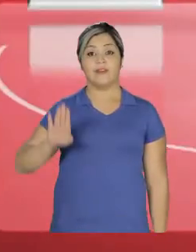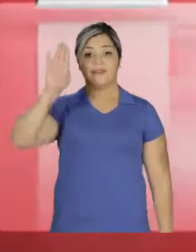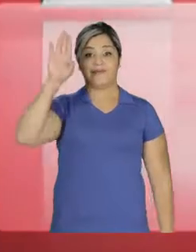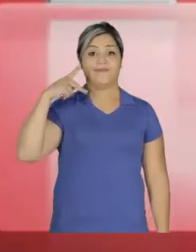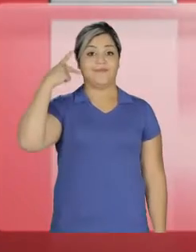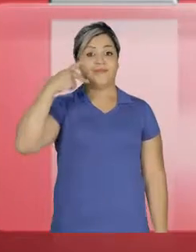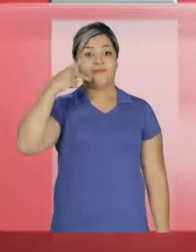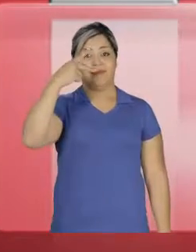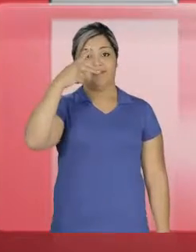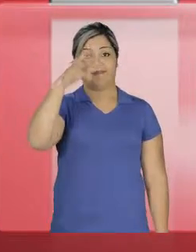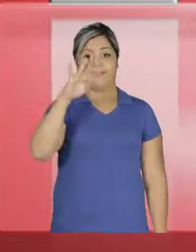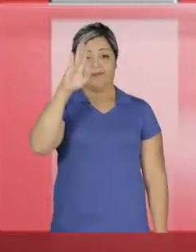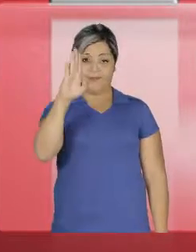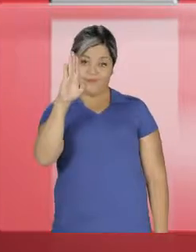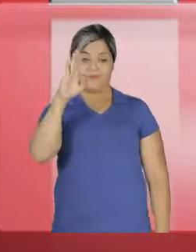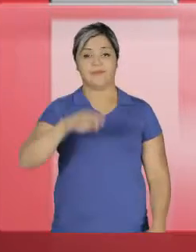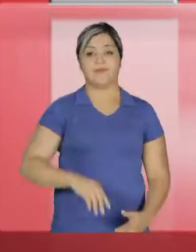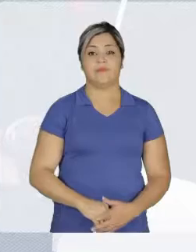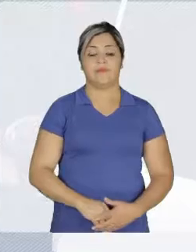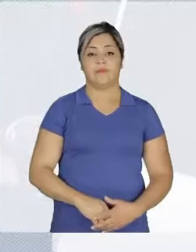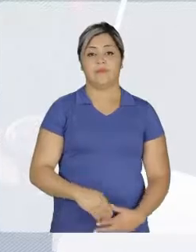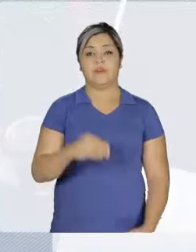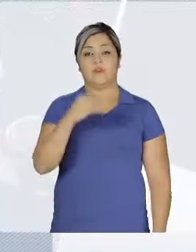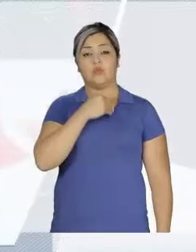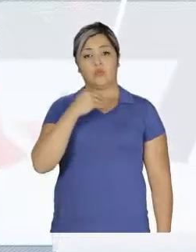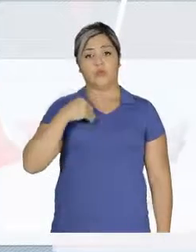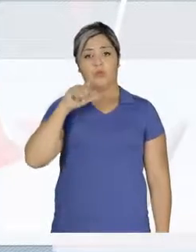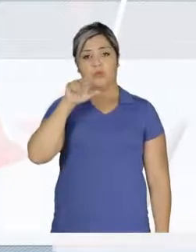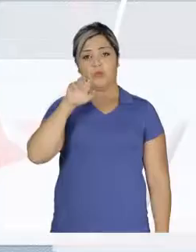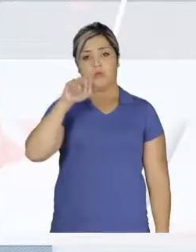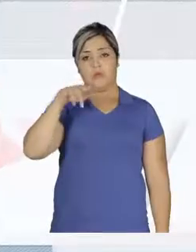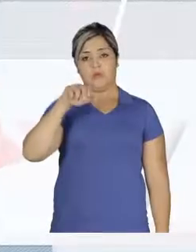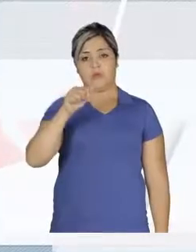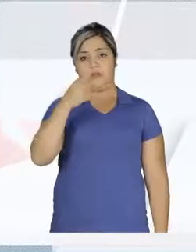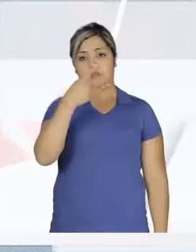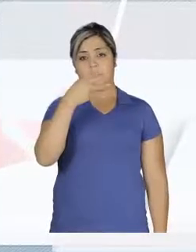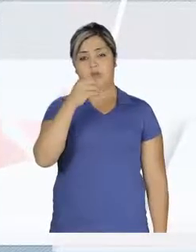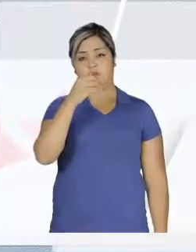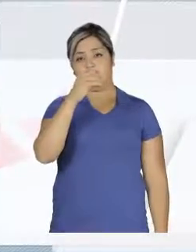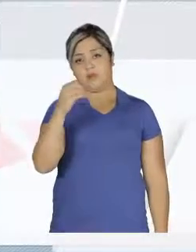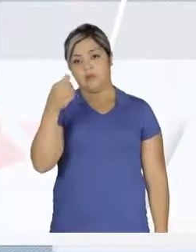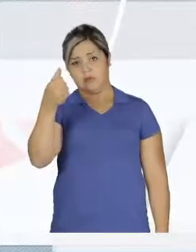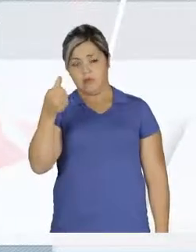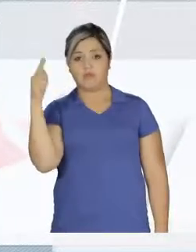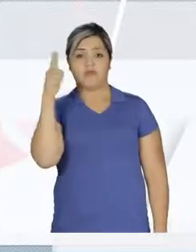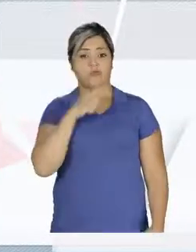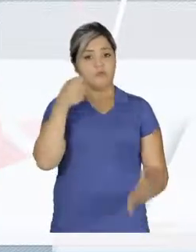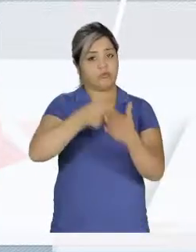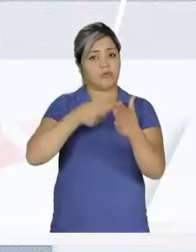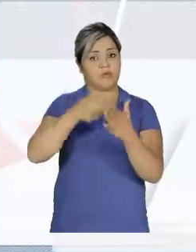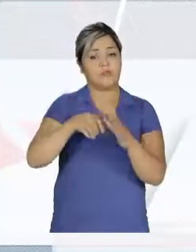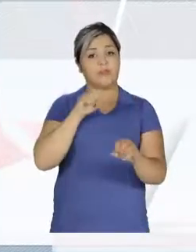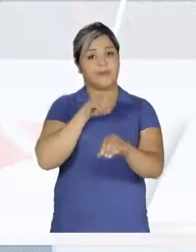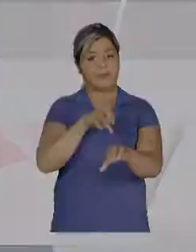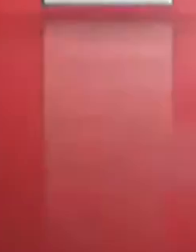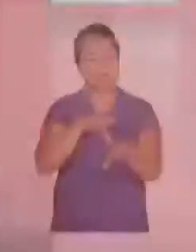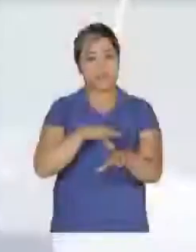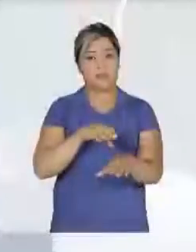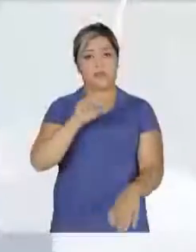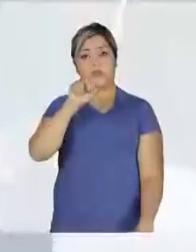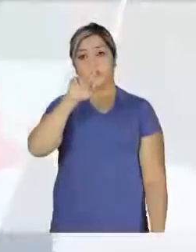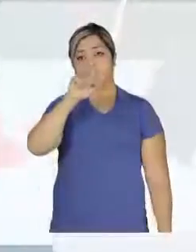Candidatos a vereador pelo PTB. Doutor Lucena, 14006, lutando pela melhor educação.